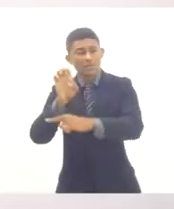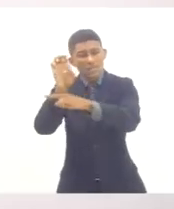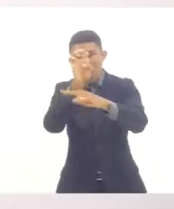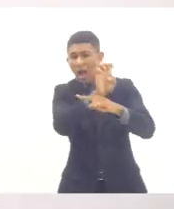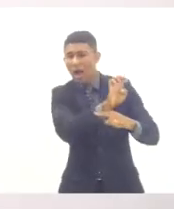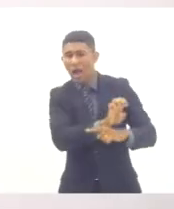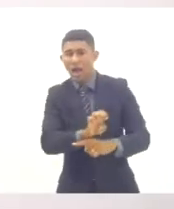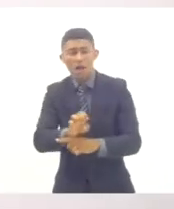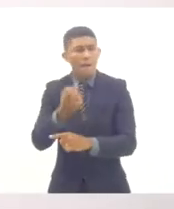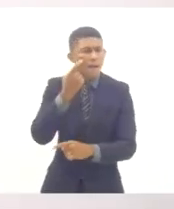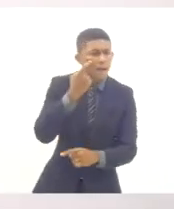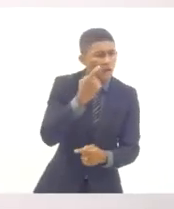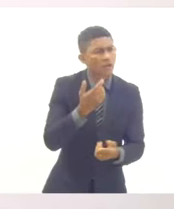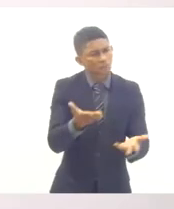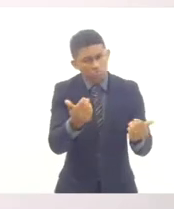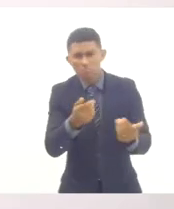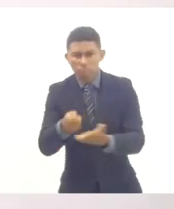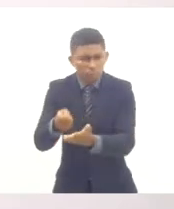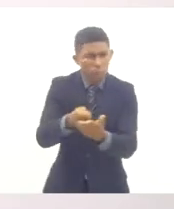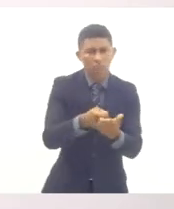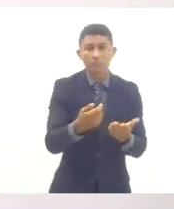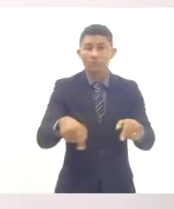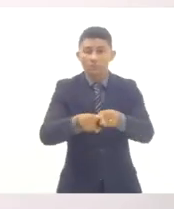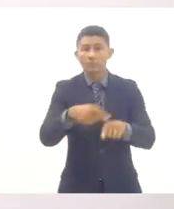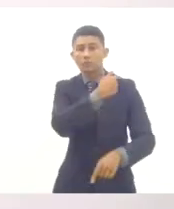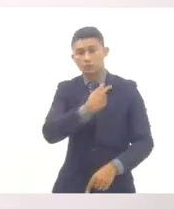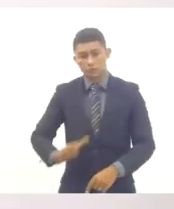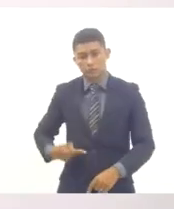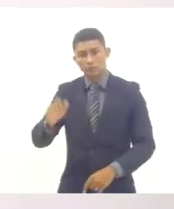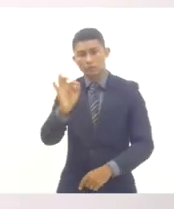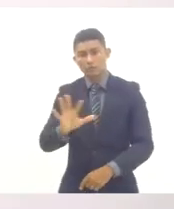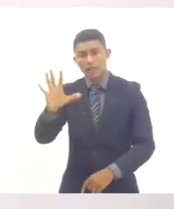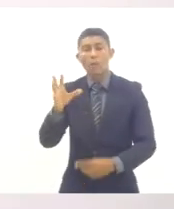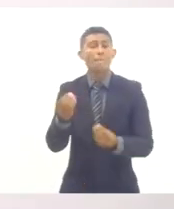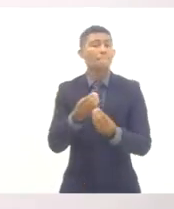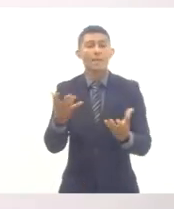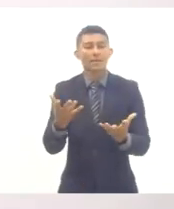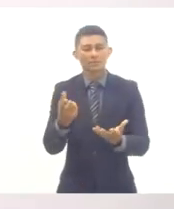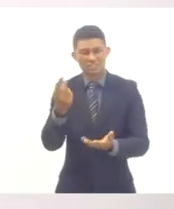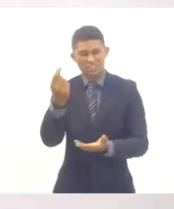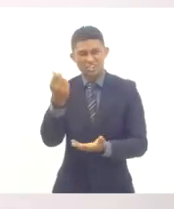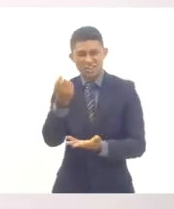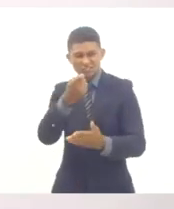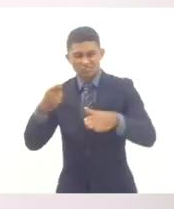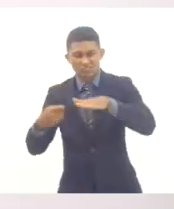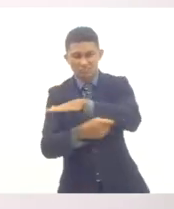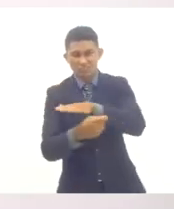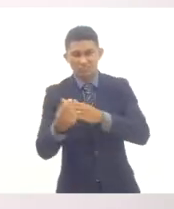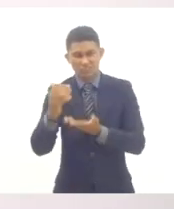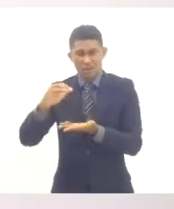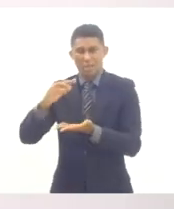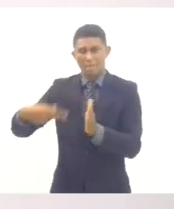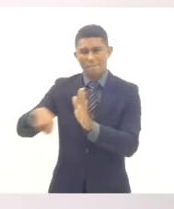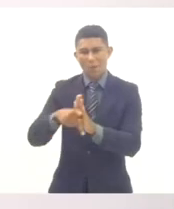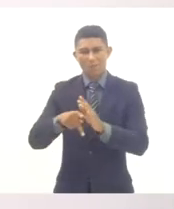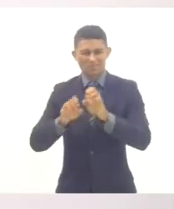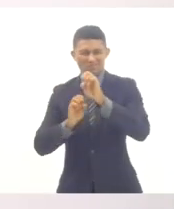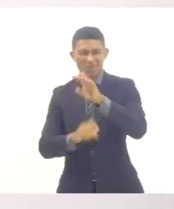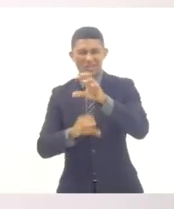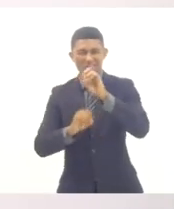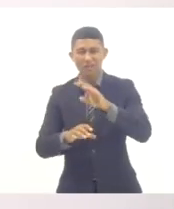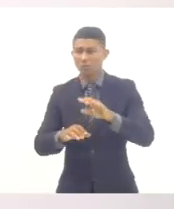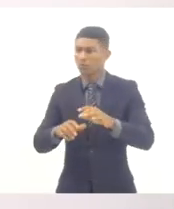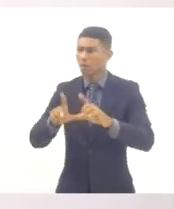e o governo federal para que não corte o dinheiro da educação, que já é pequeno, que já não